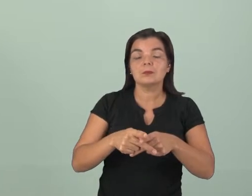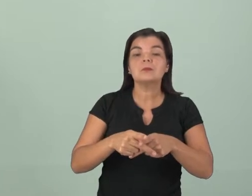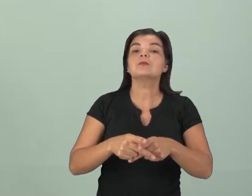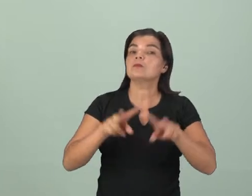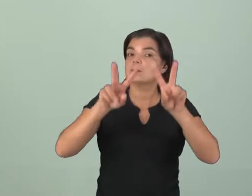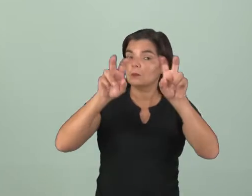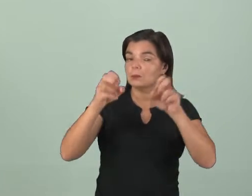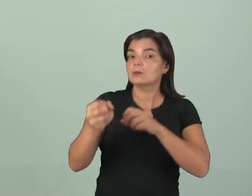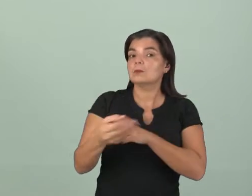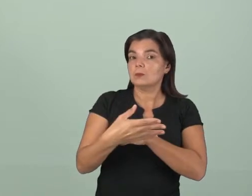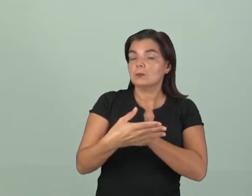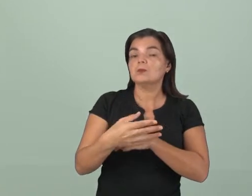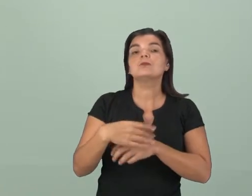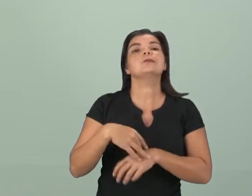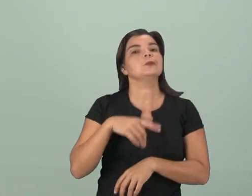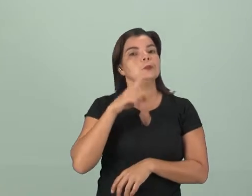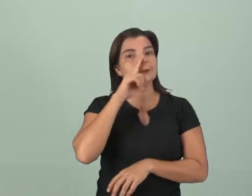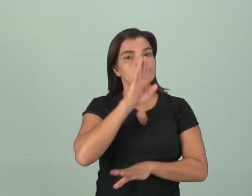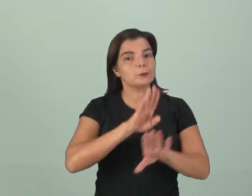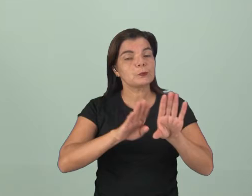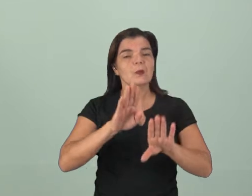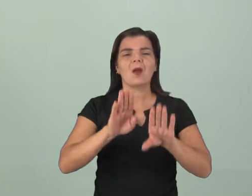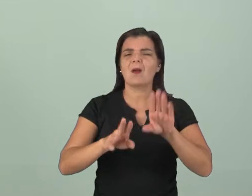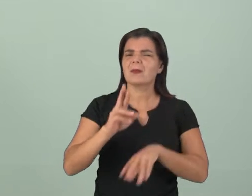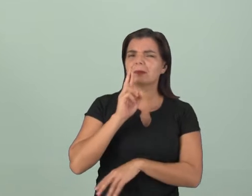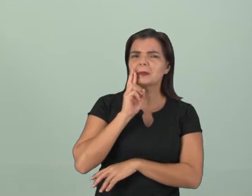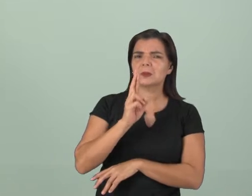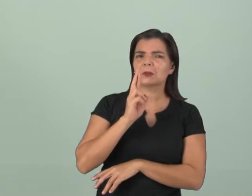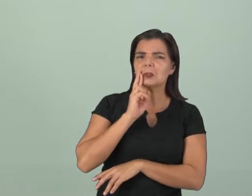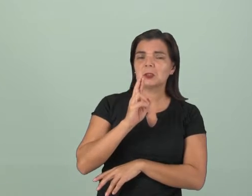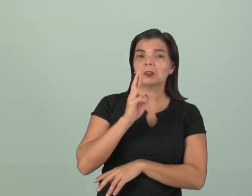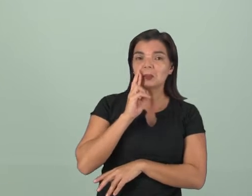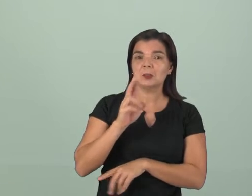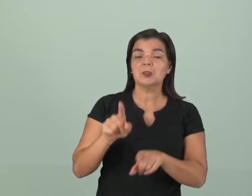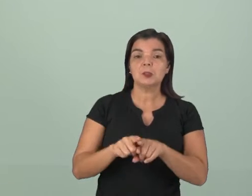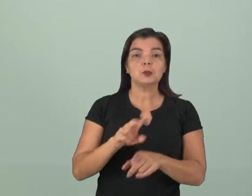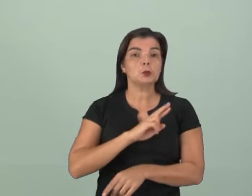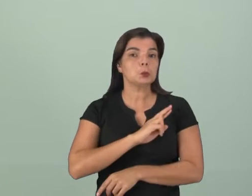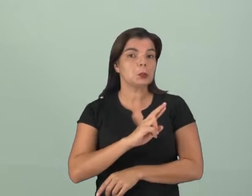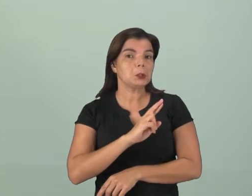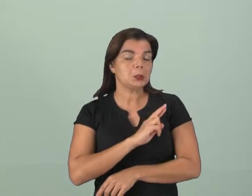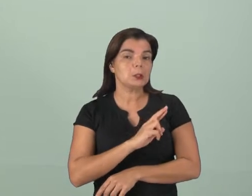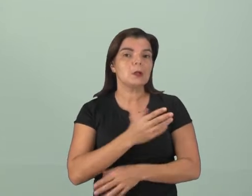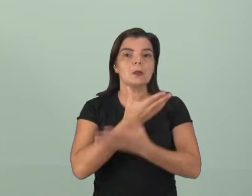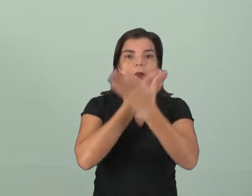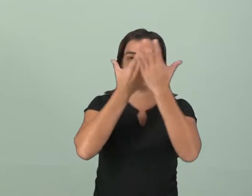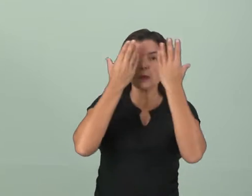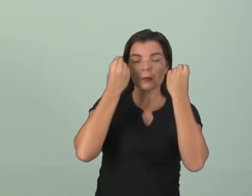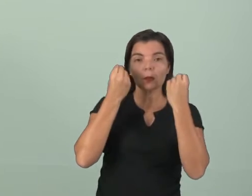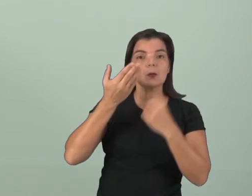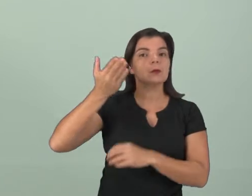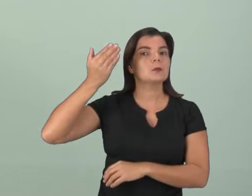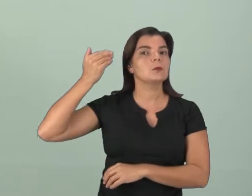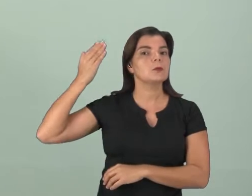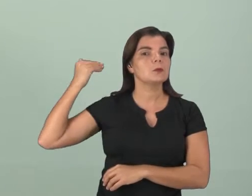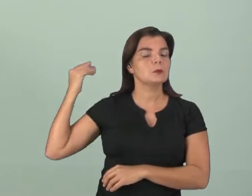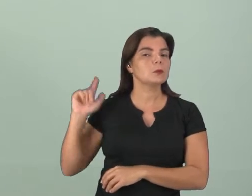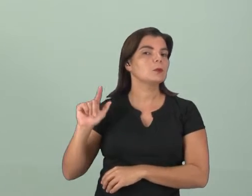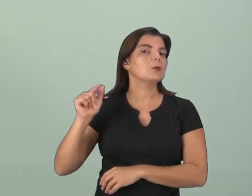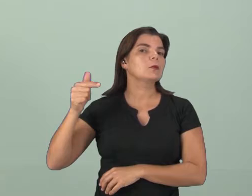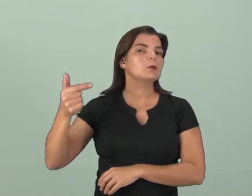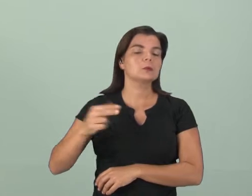e muito delicado, porque às vezes a gente reclama de uma determinada religião esquecendo que no passado